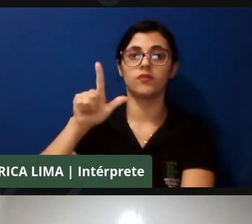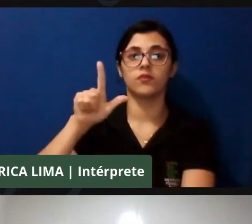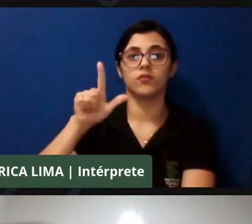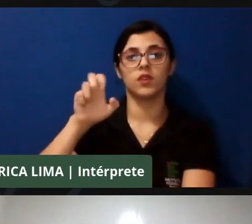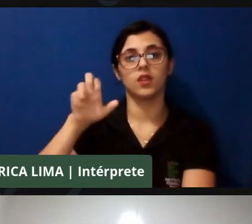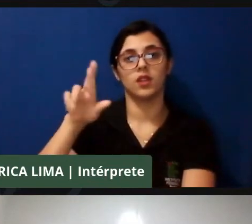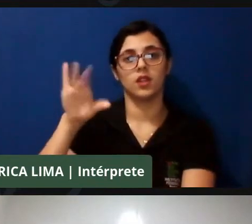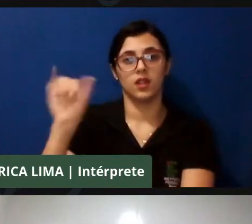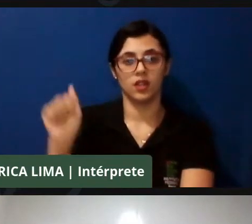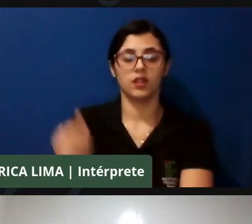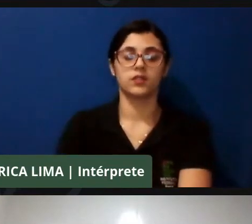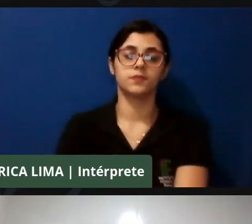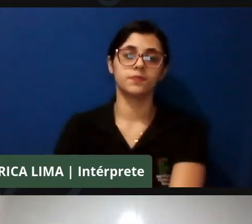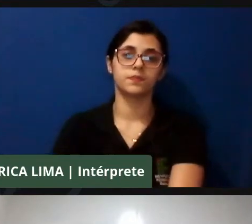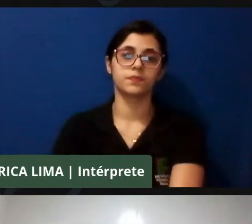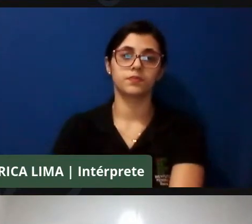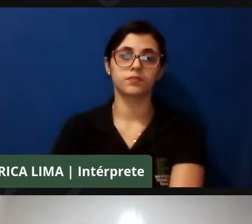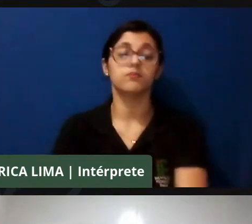Obrigada, professor.